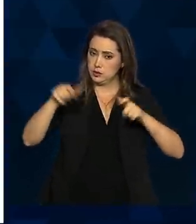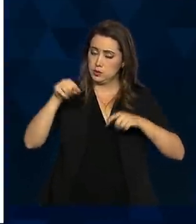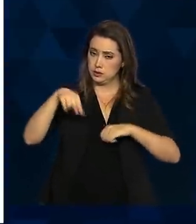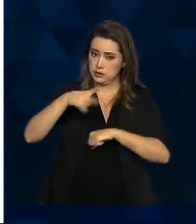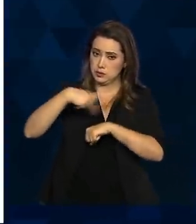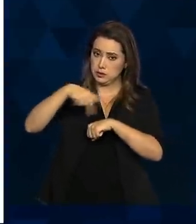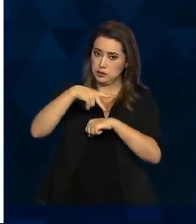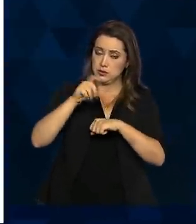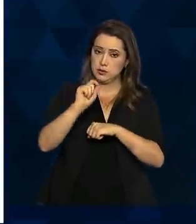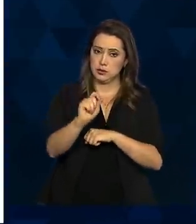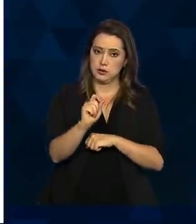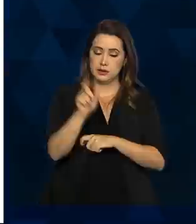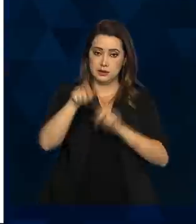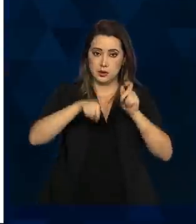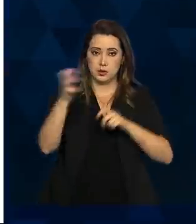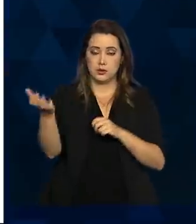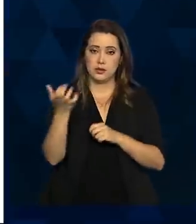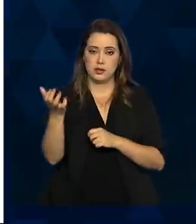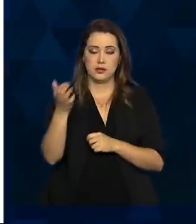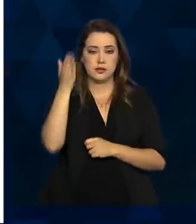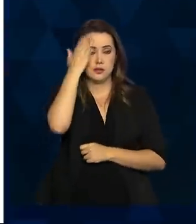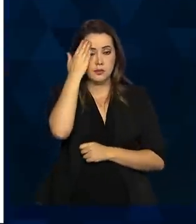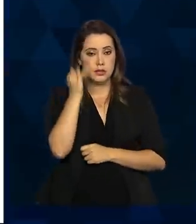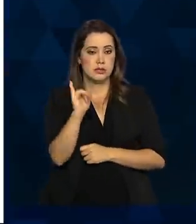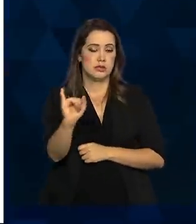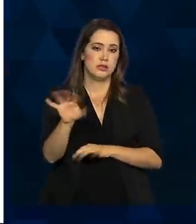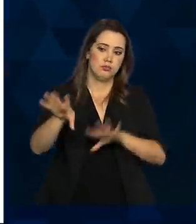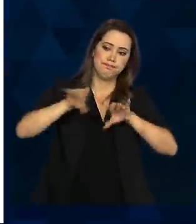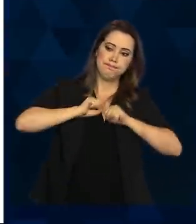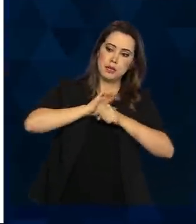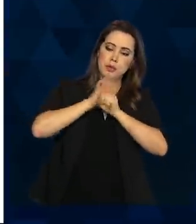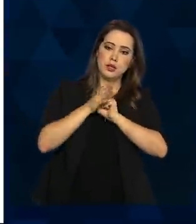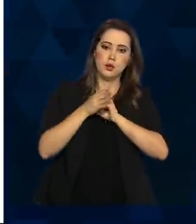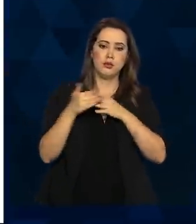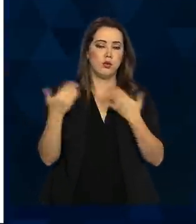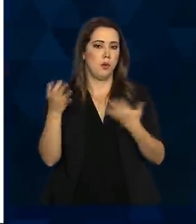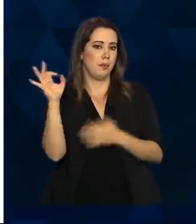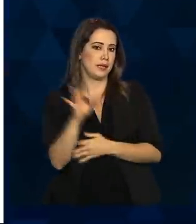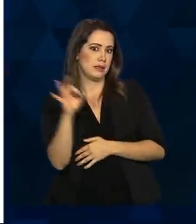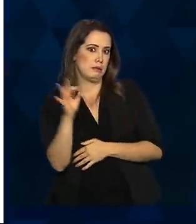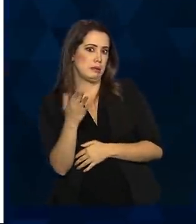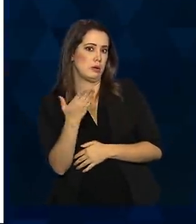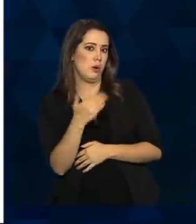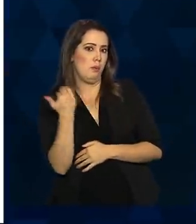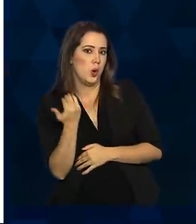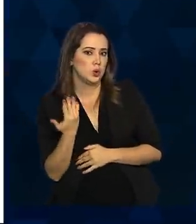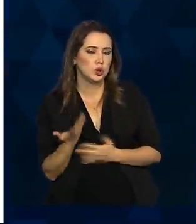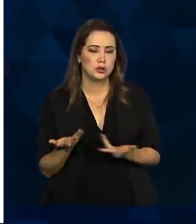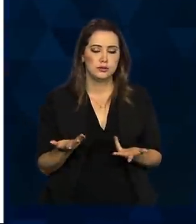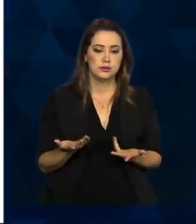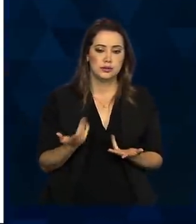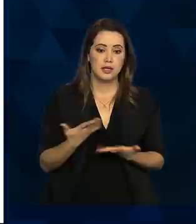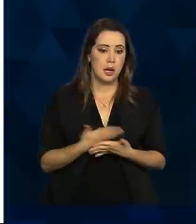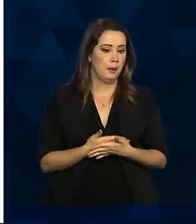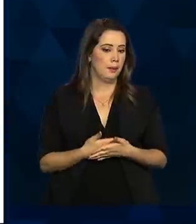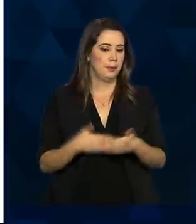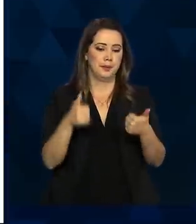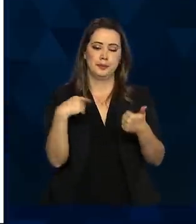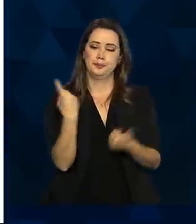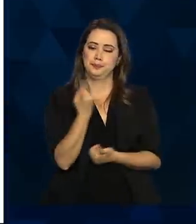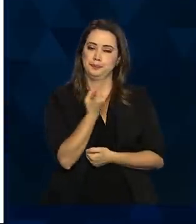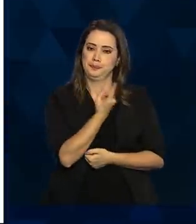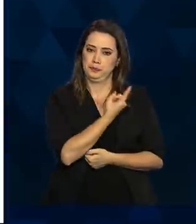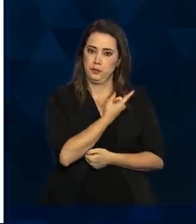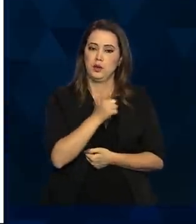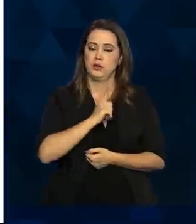país, as pessoas querem muito saber se eu pegar essa doença, qual a probabilidade de eu vir a óbito. E a melhor estimativa que nós temos,